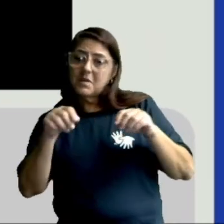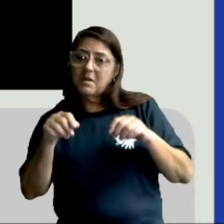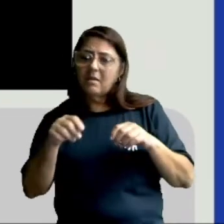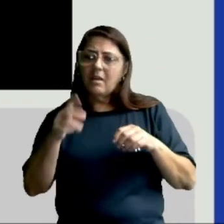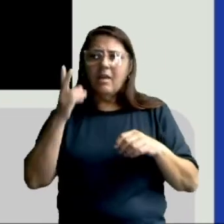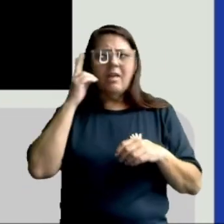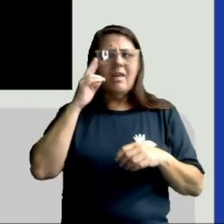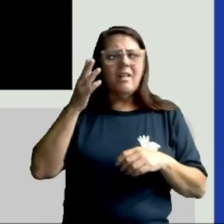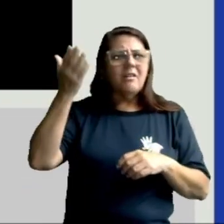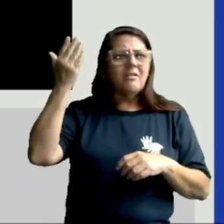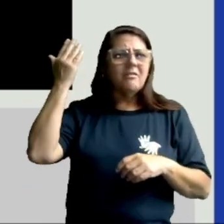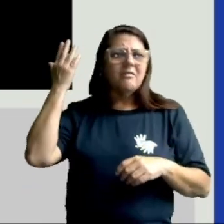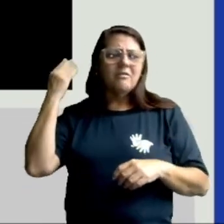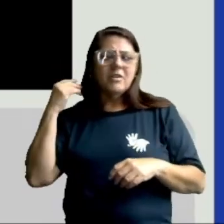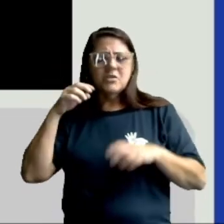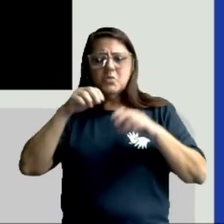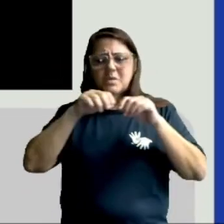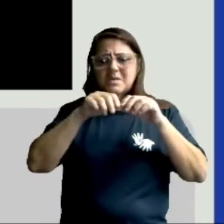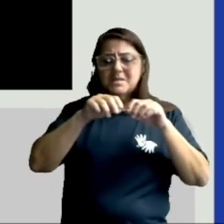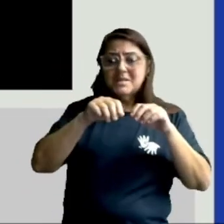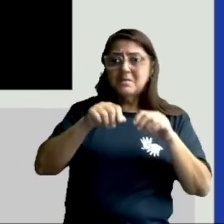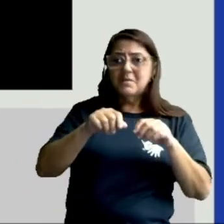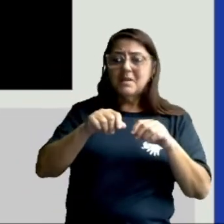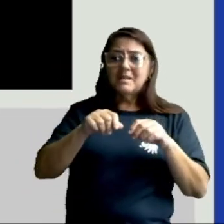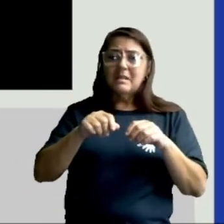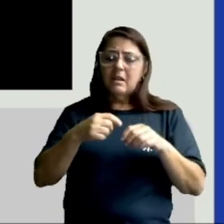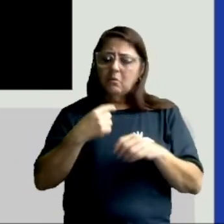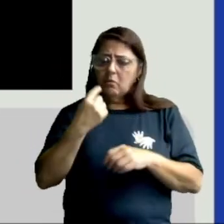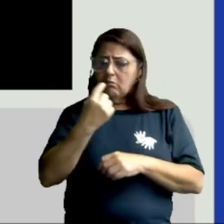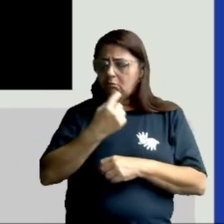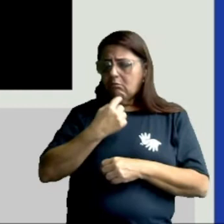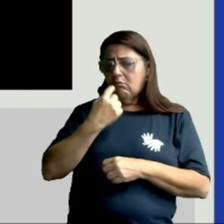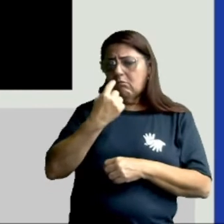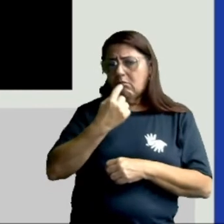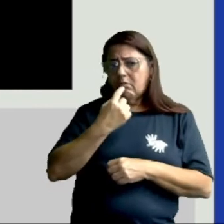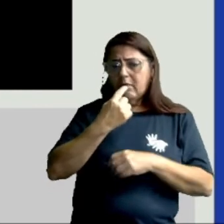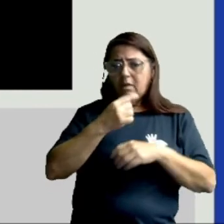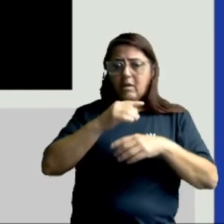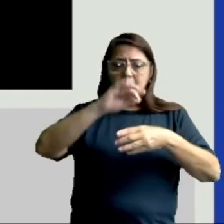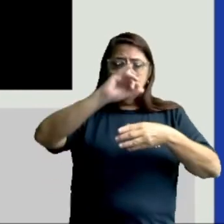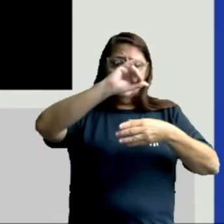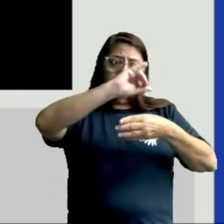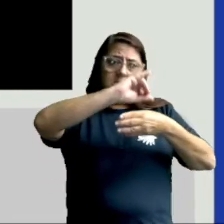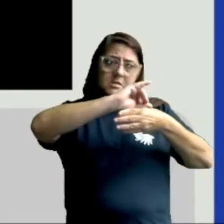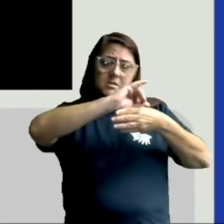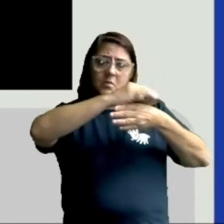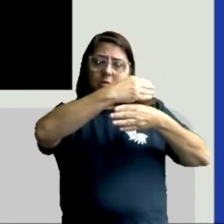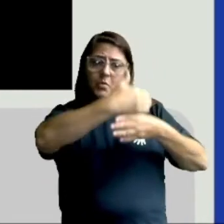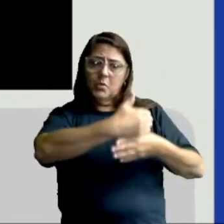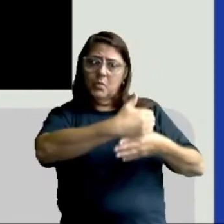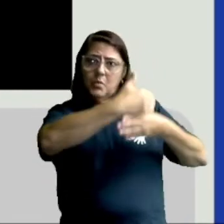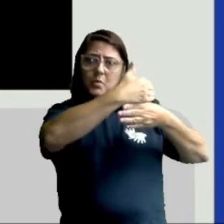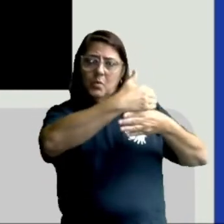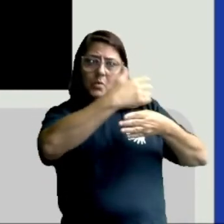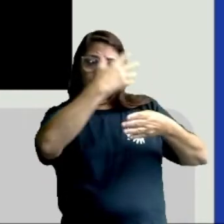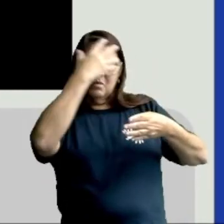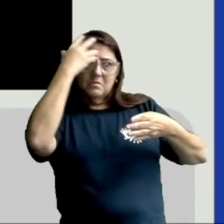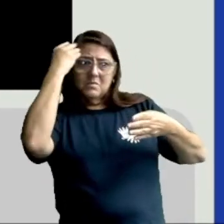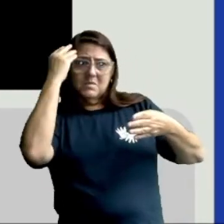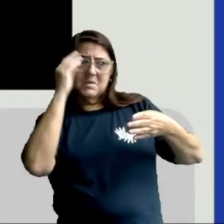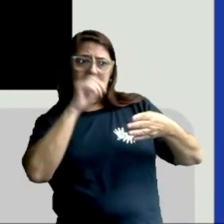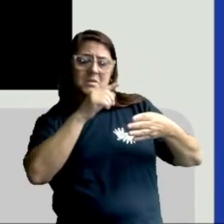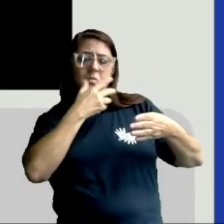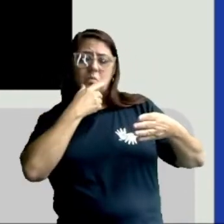Era uma vez uma sementinha que estava abandonada em cima de um muro. Ela tinha sido esquecida ali